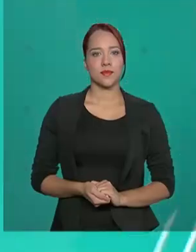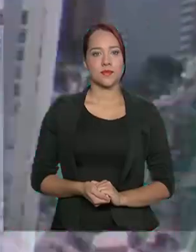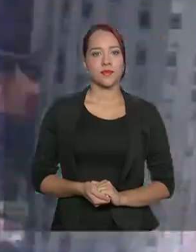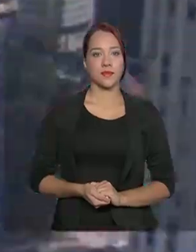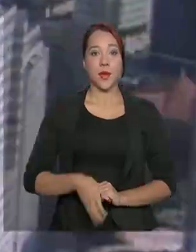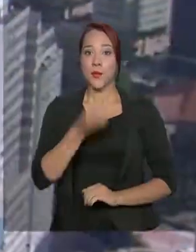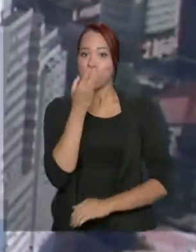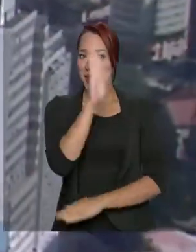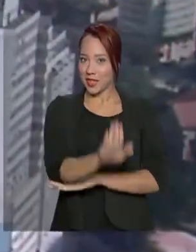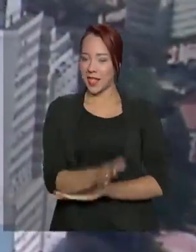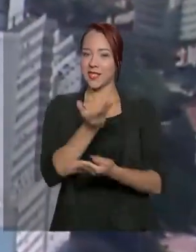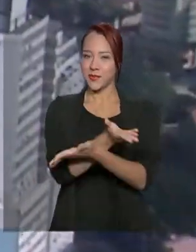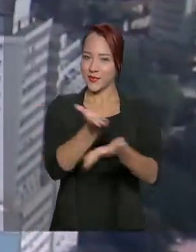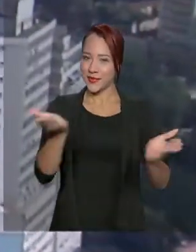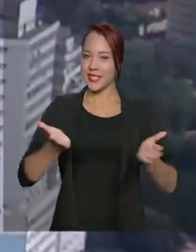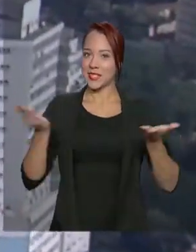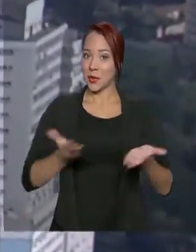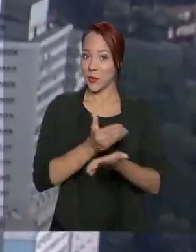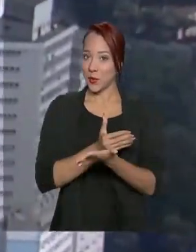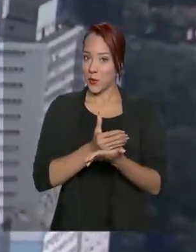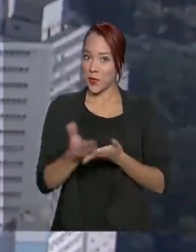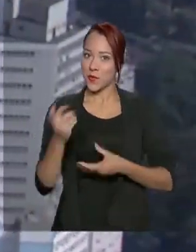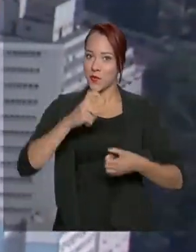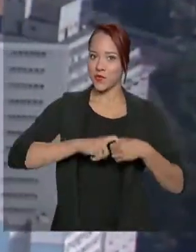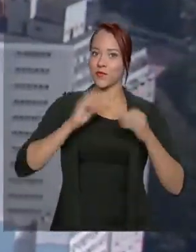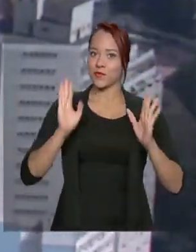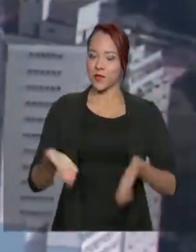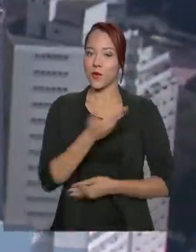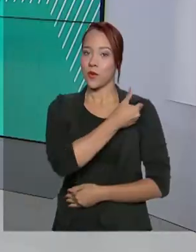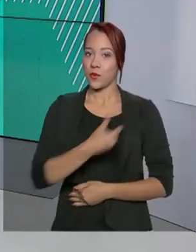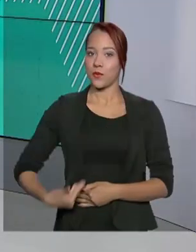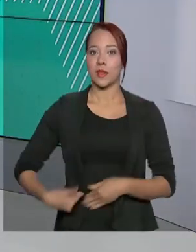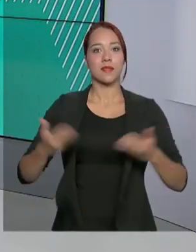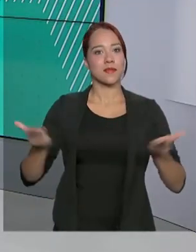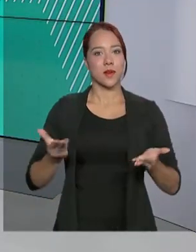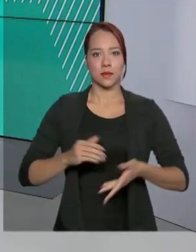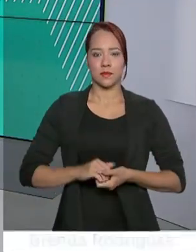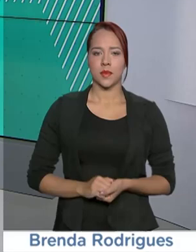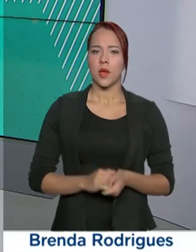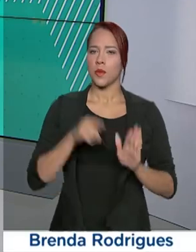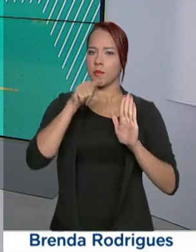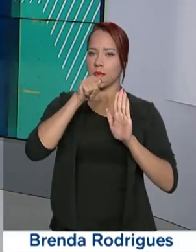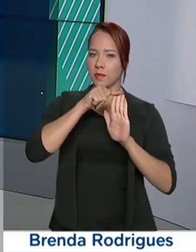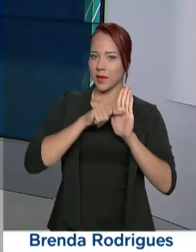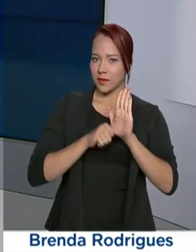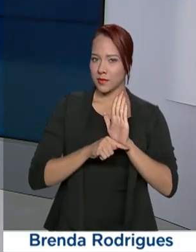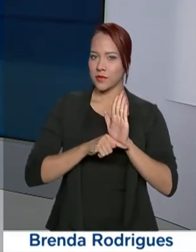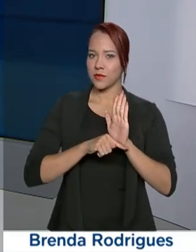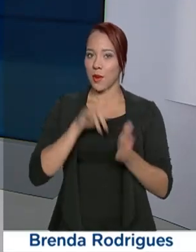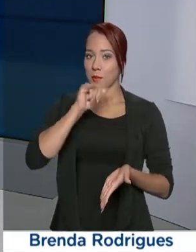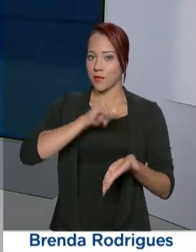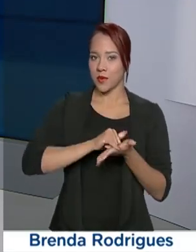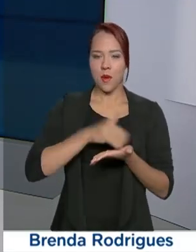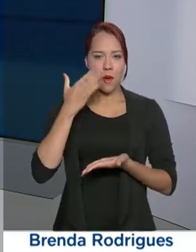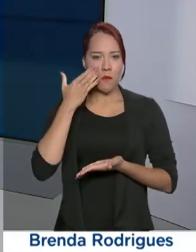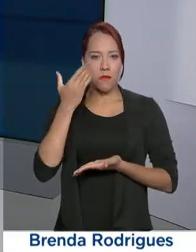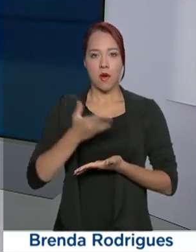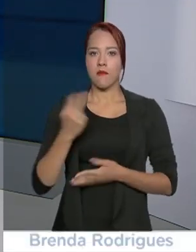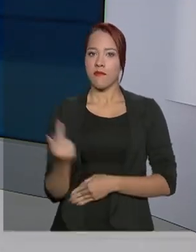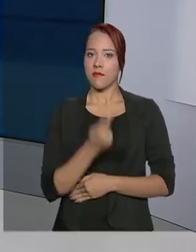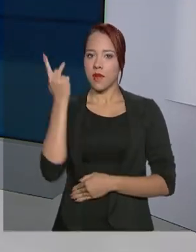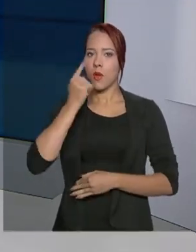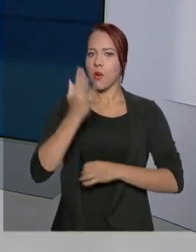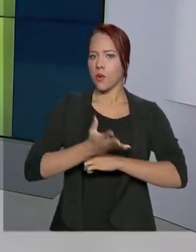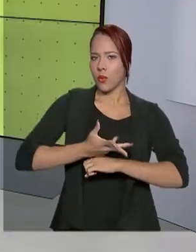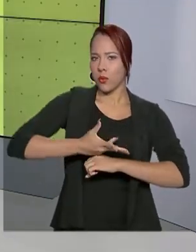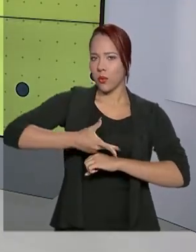Boa tarde para você, já estamos de volta com o Governo Agora. Um aplicativo que mostra os preços e a qualidade dos